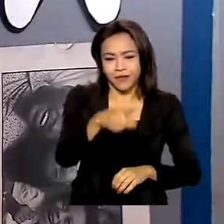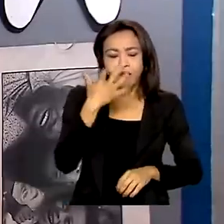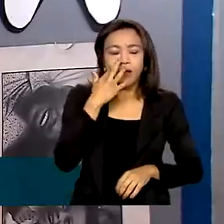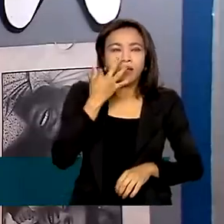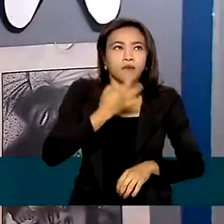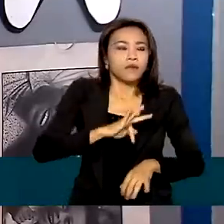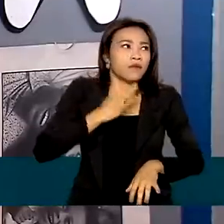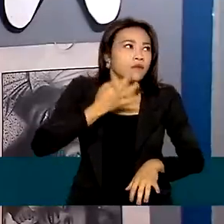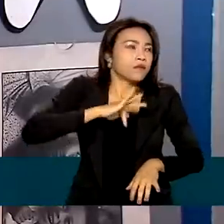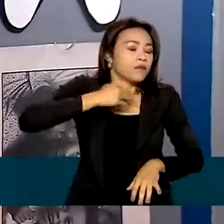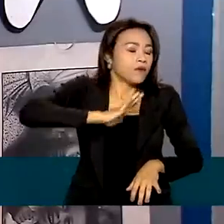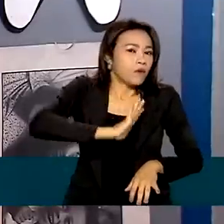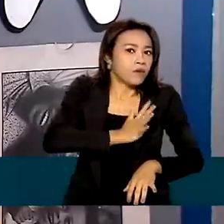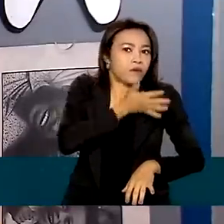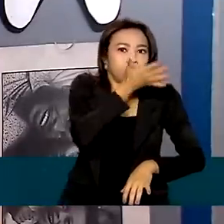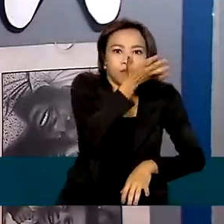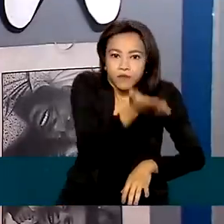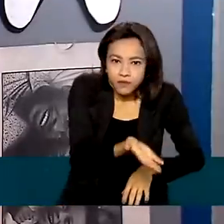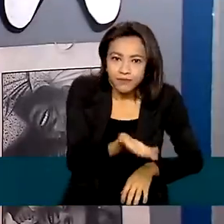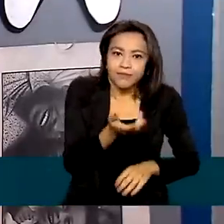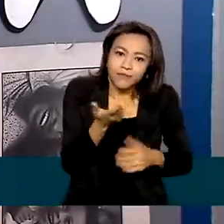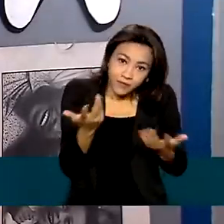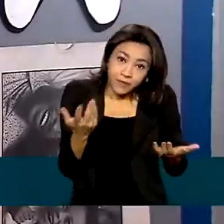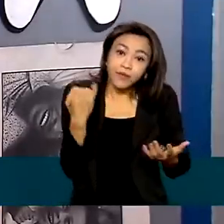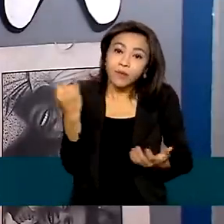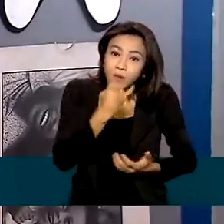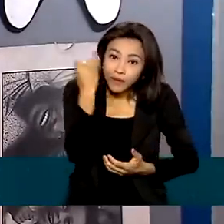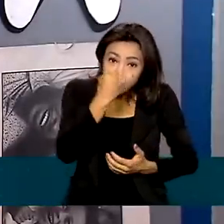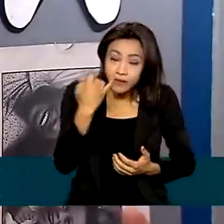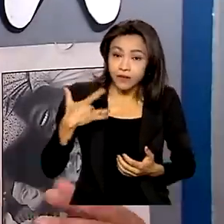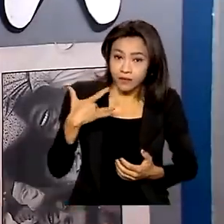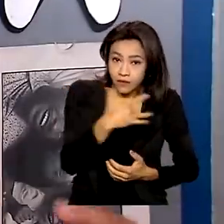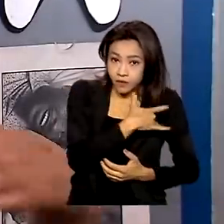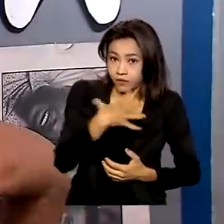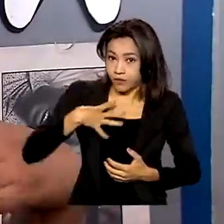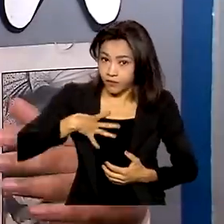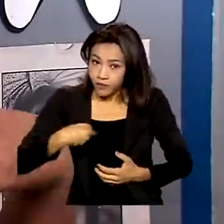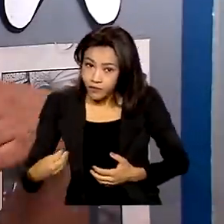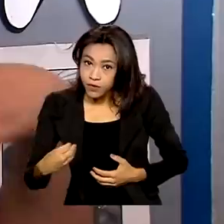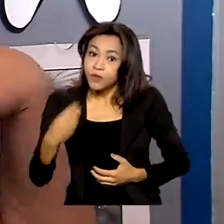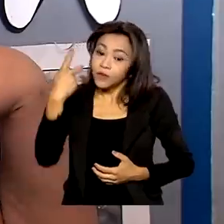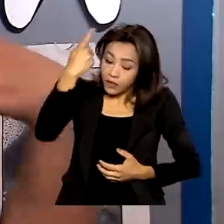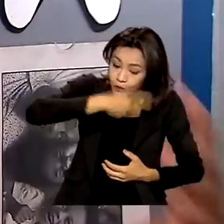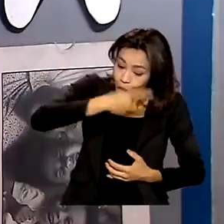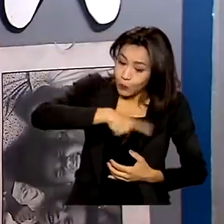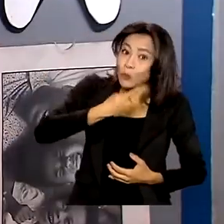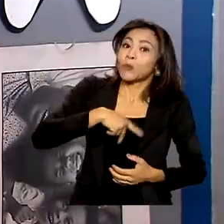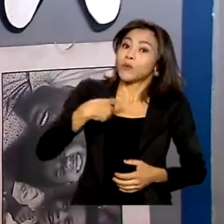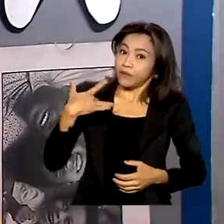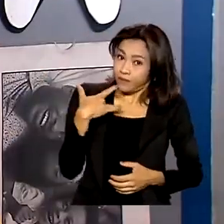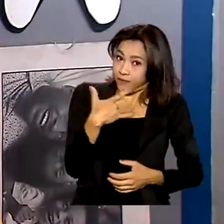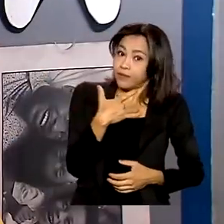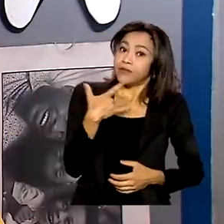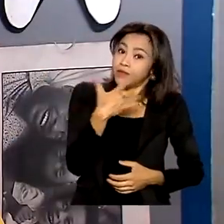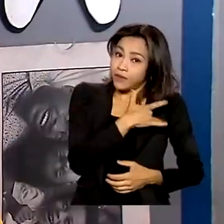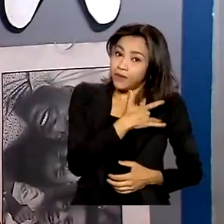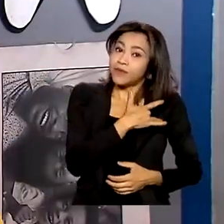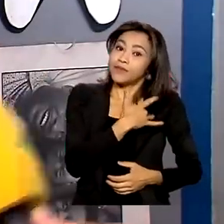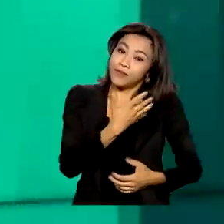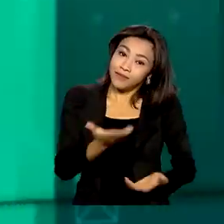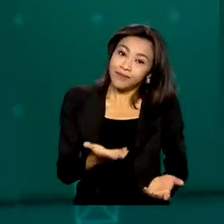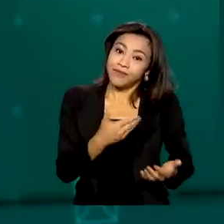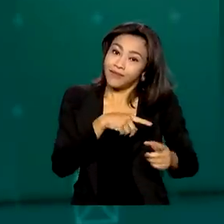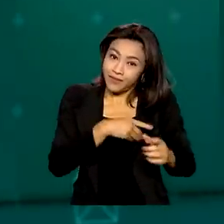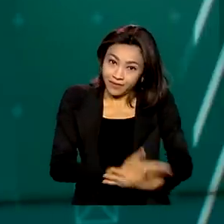né? De dente. É importante isso, cuidar da saúde do seu filho, da sua também, que eu também posso vir, e da criança.